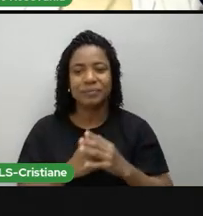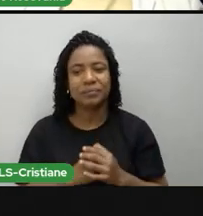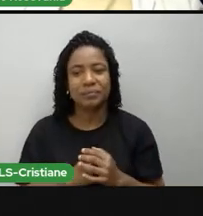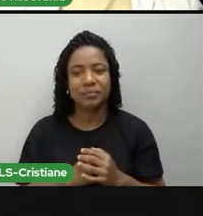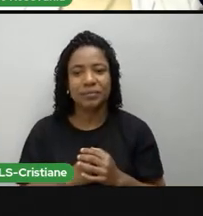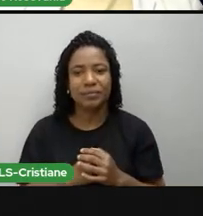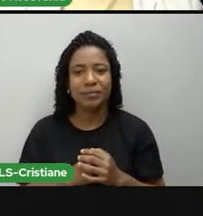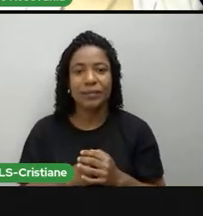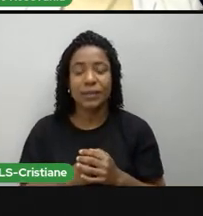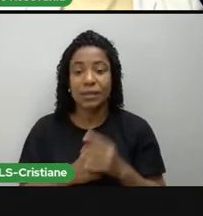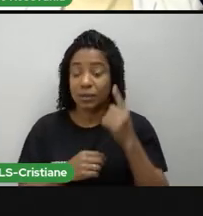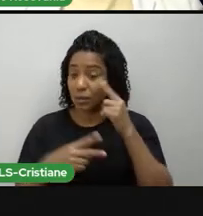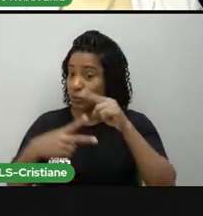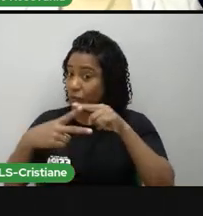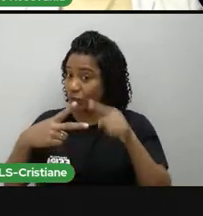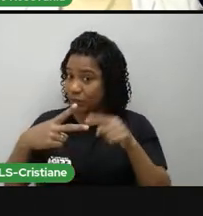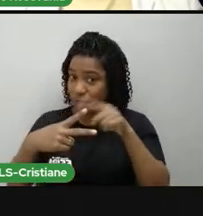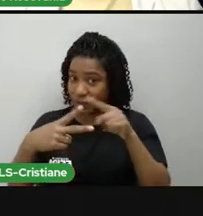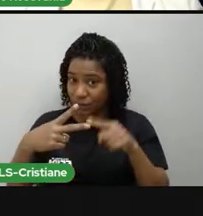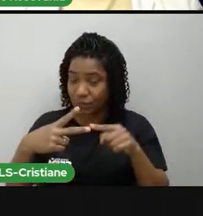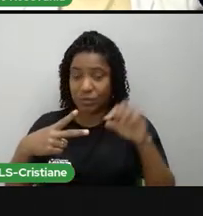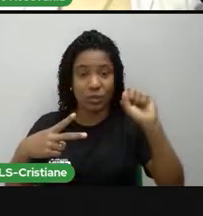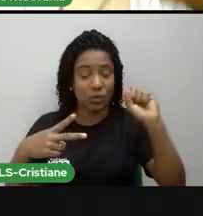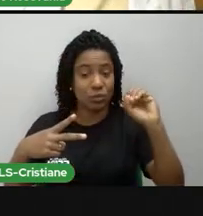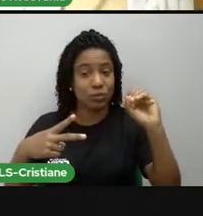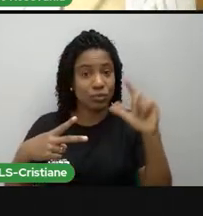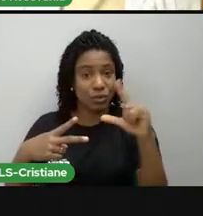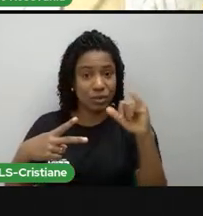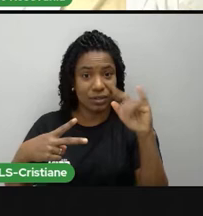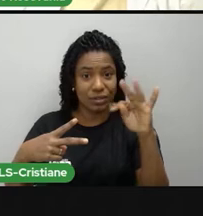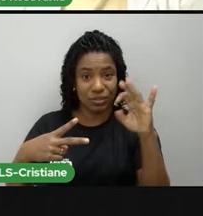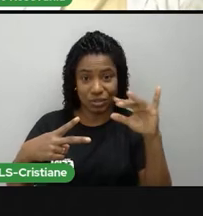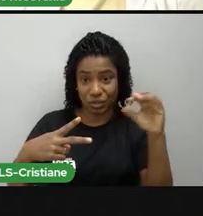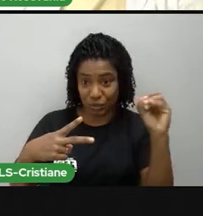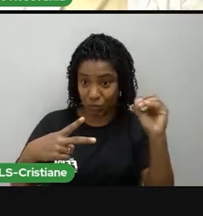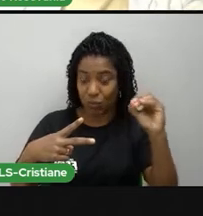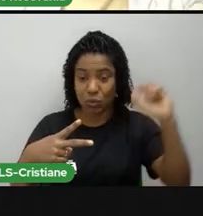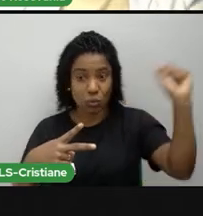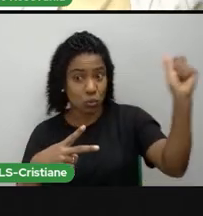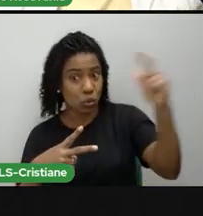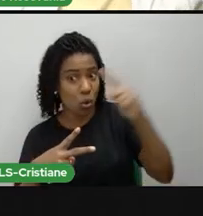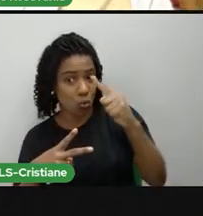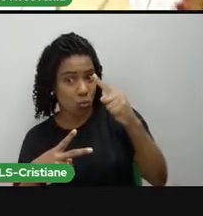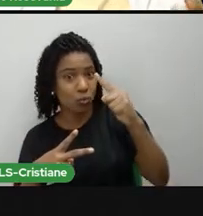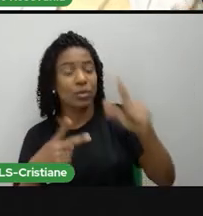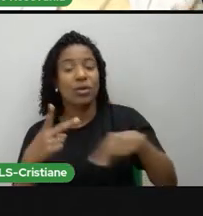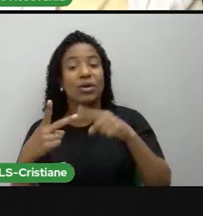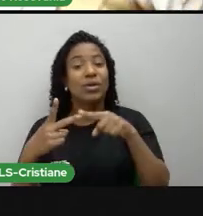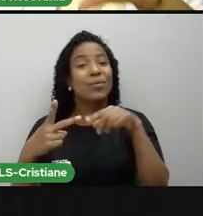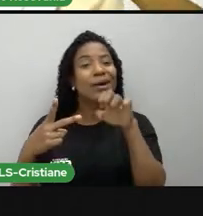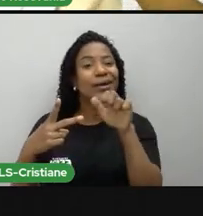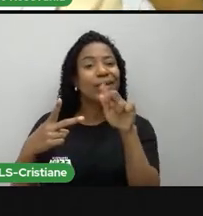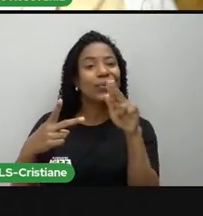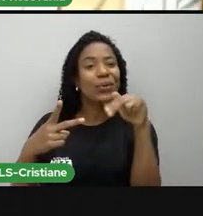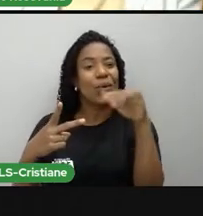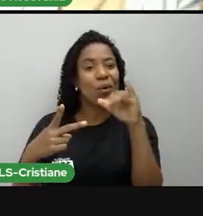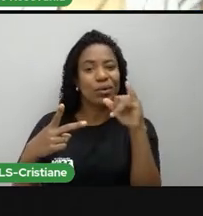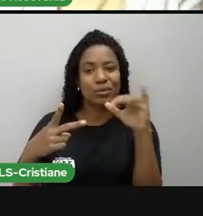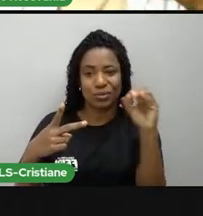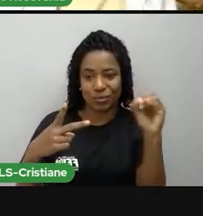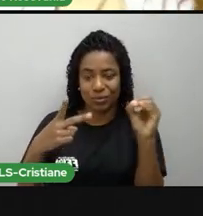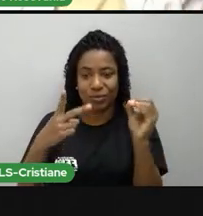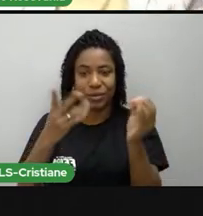Aí, a gente tem dois períodos. Sol e Estício, ou seja, inclinação máxima do Sol. E o equinócio, que é aquele